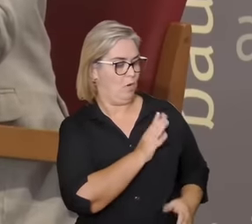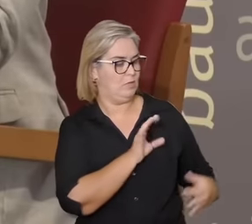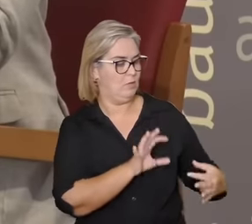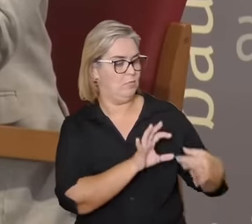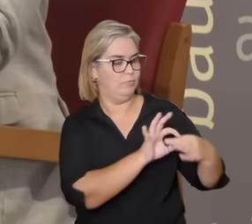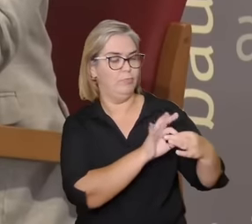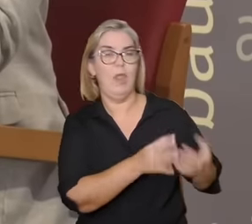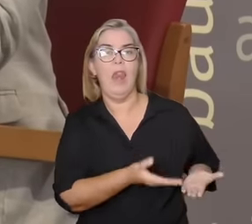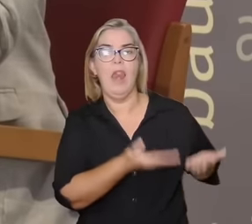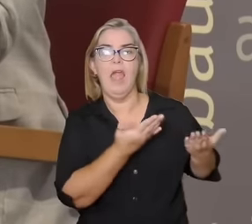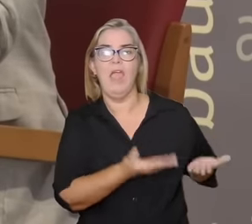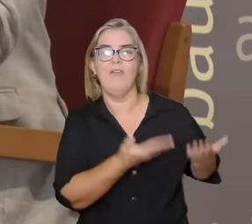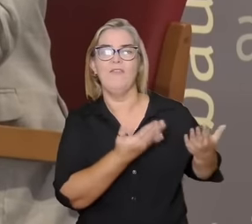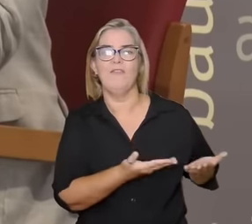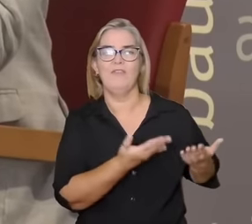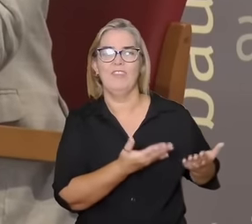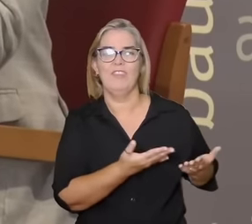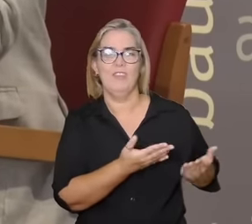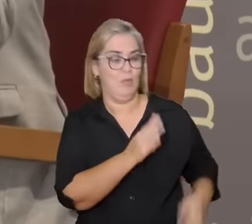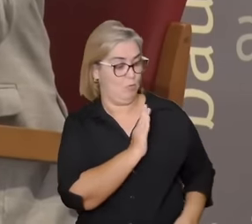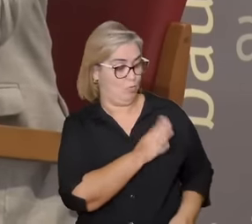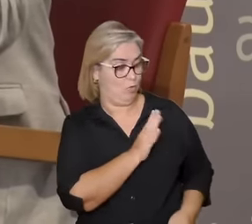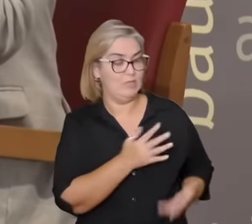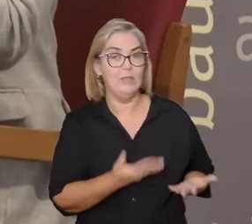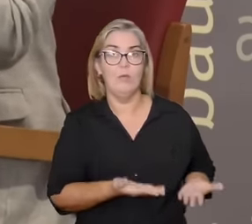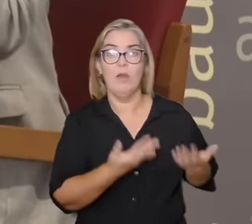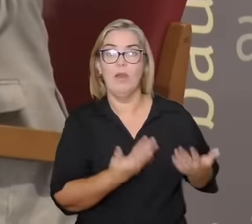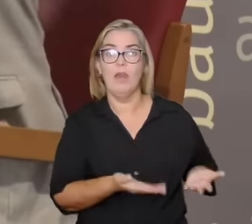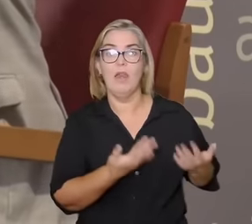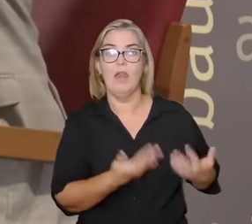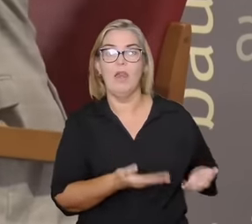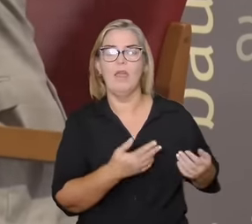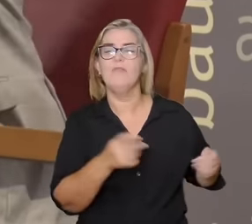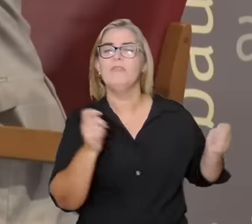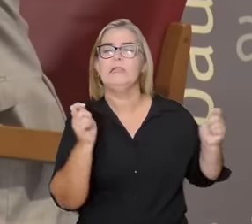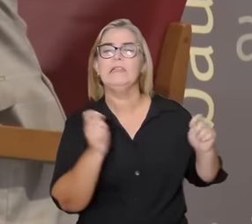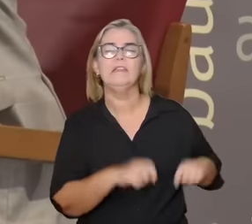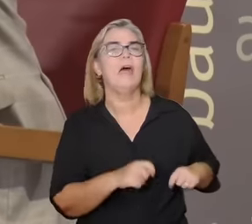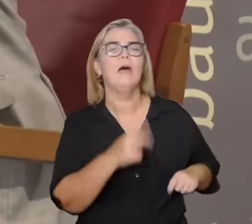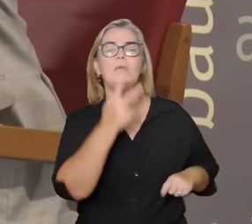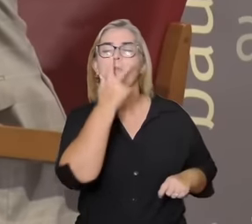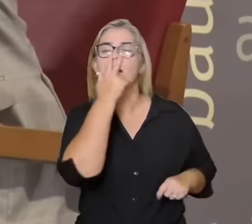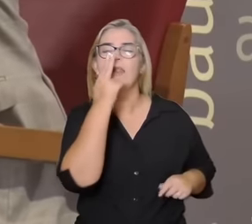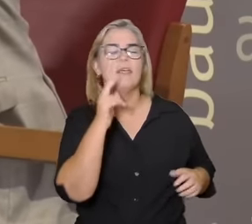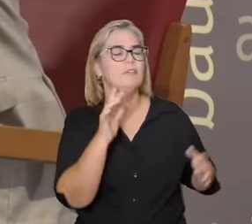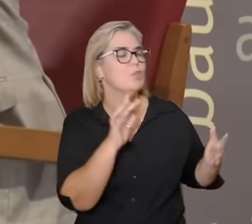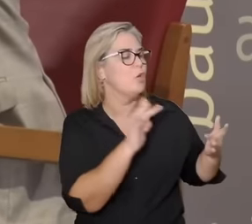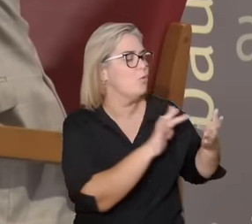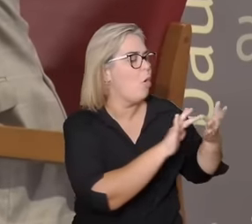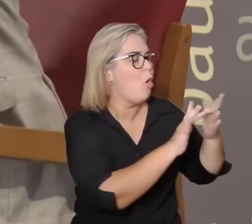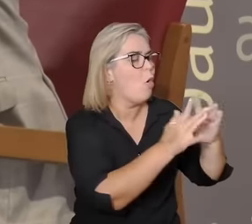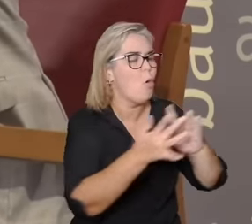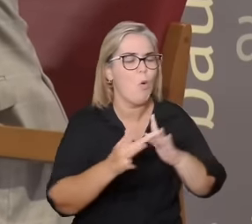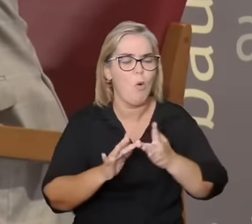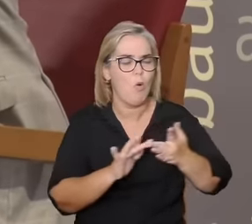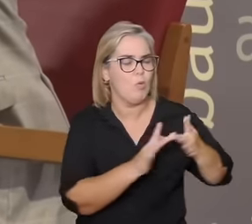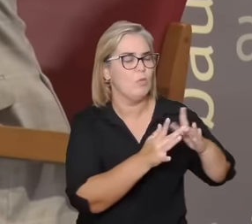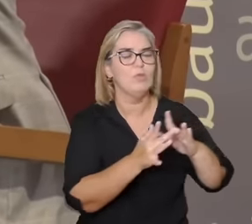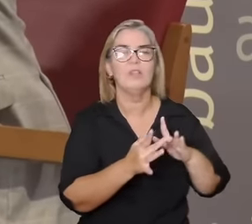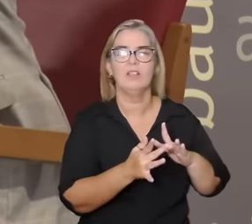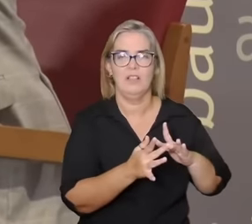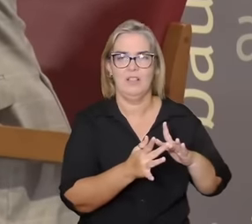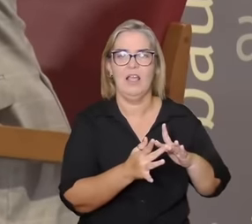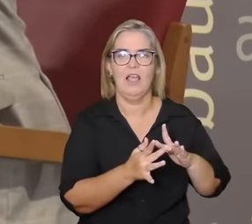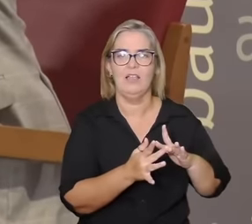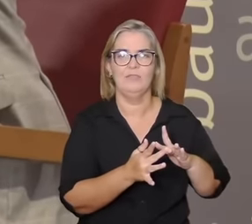o coração é capaz de manter contato com tudo que ocorre com ele é não se